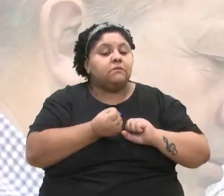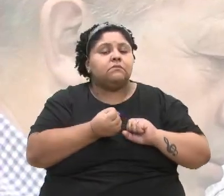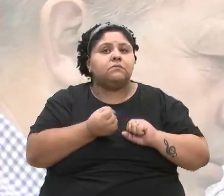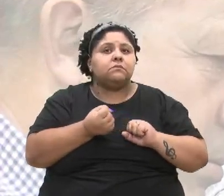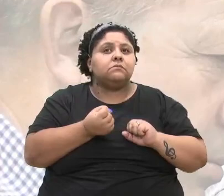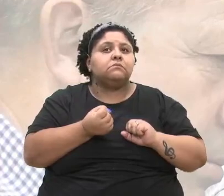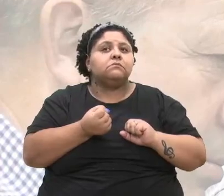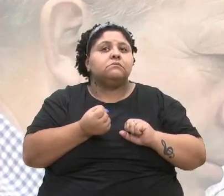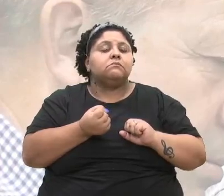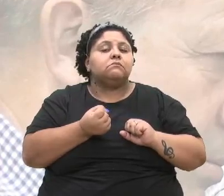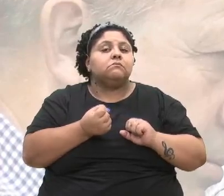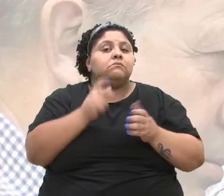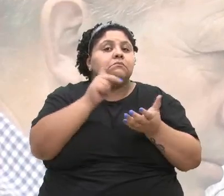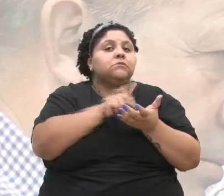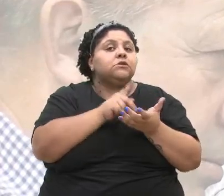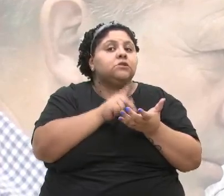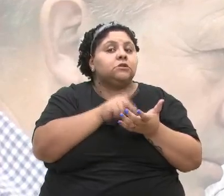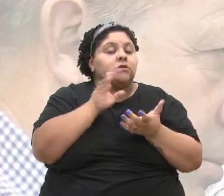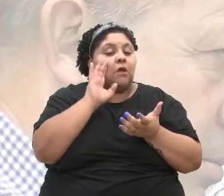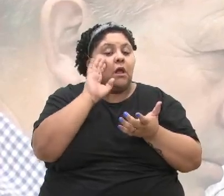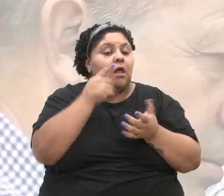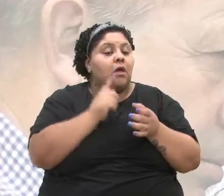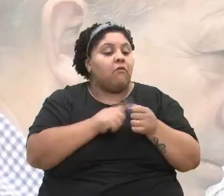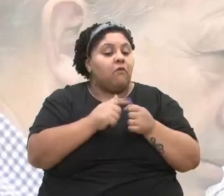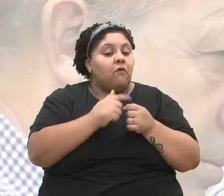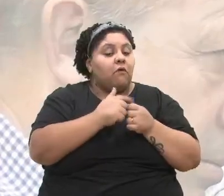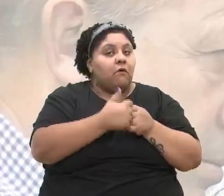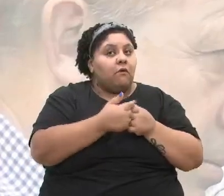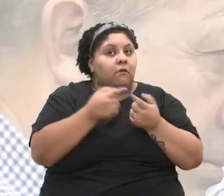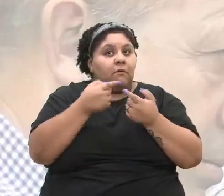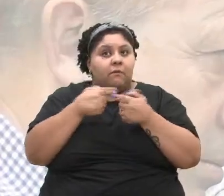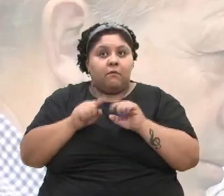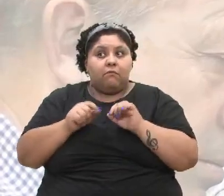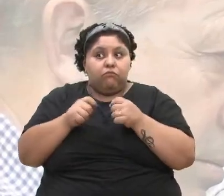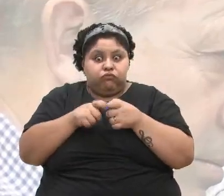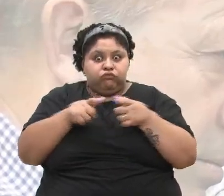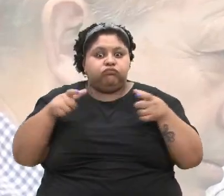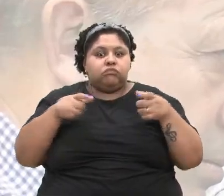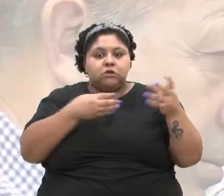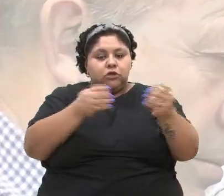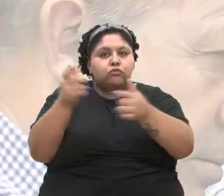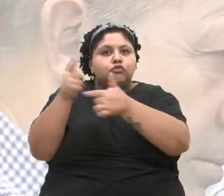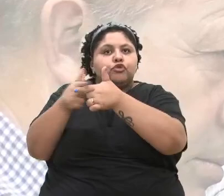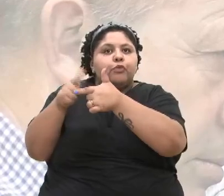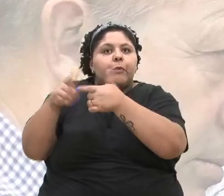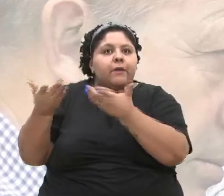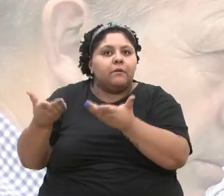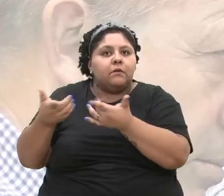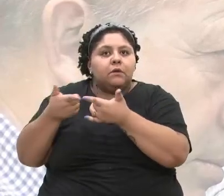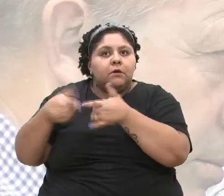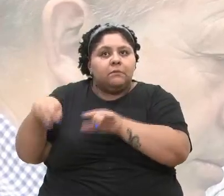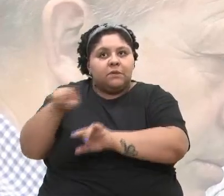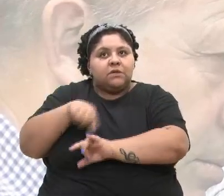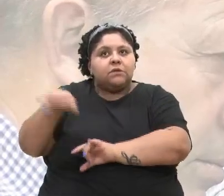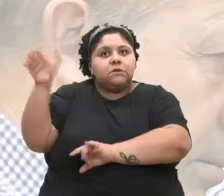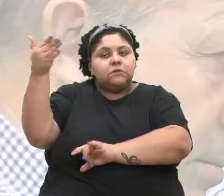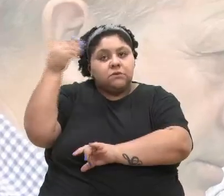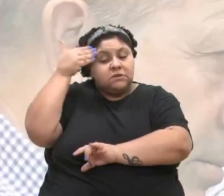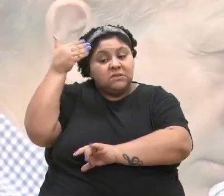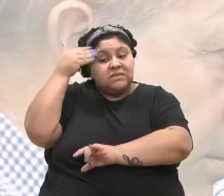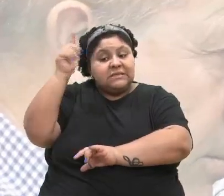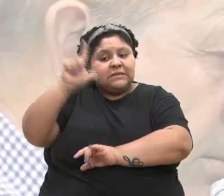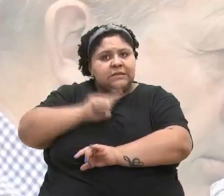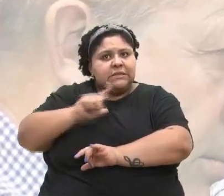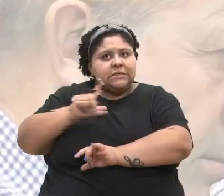de fato, soluções para a nossa cidade de Caxias do Sul, uma cidade muito grande, com muitos problemas. Mas nós sabemos que ela tem um